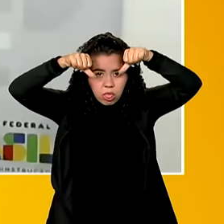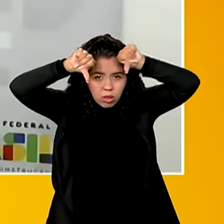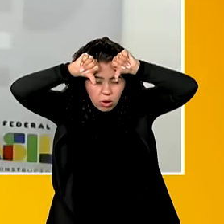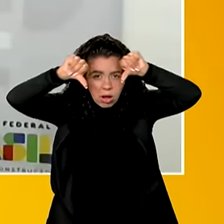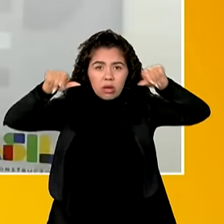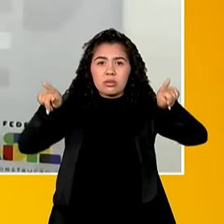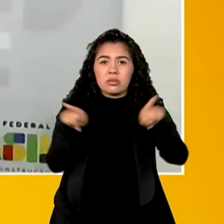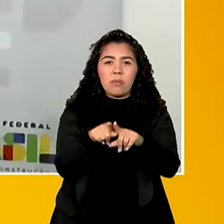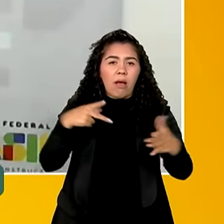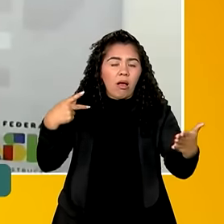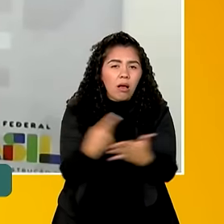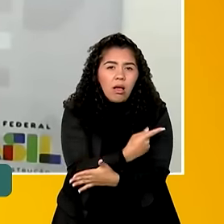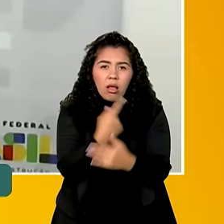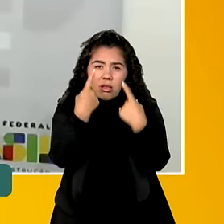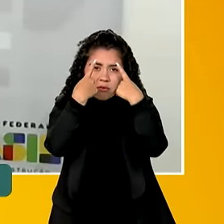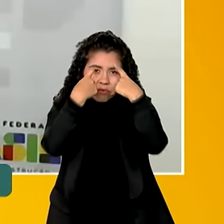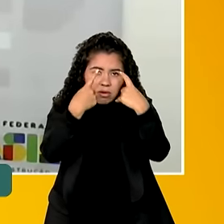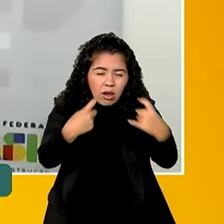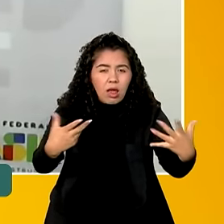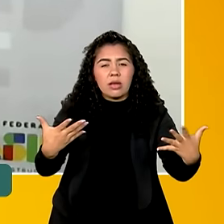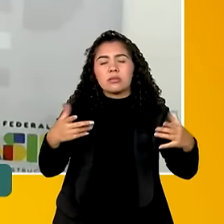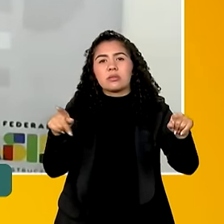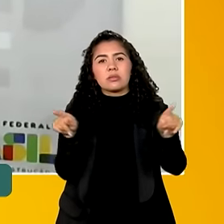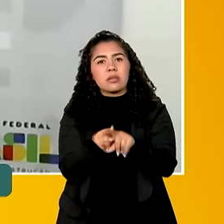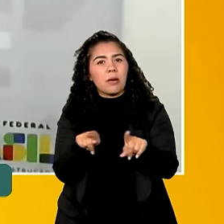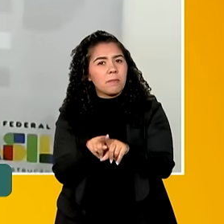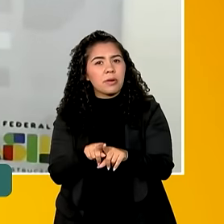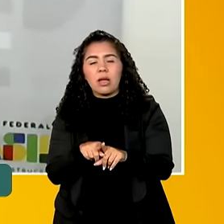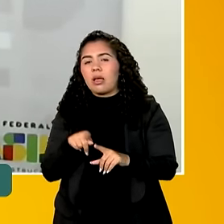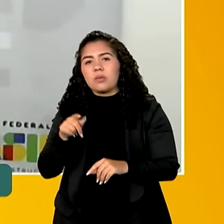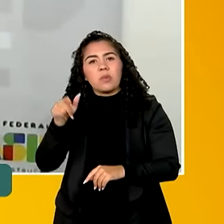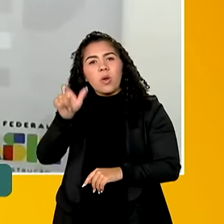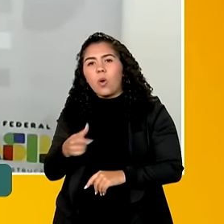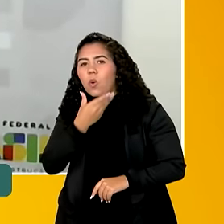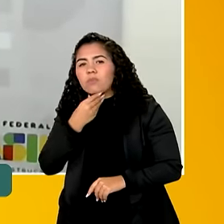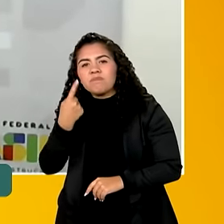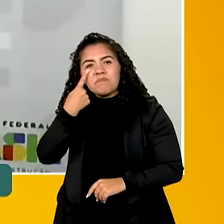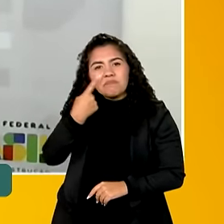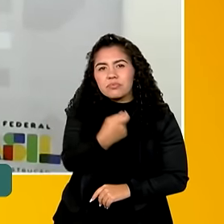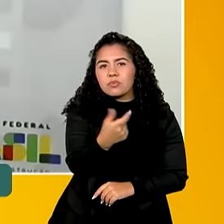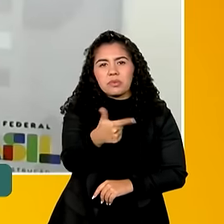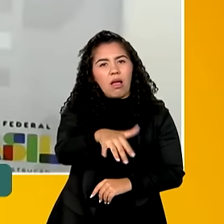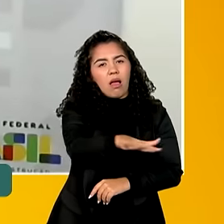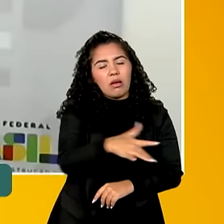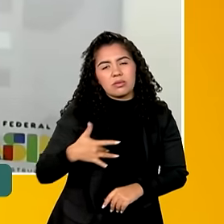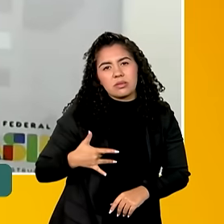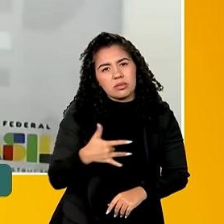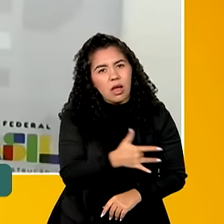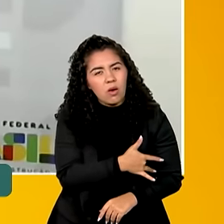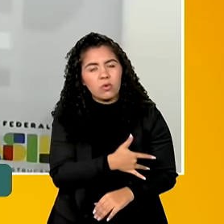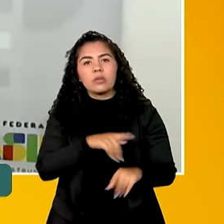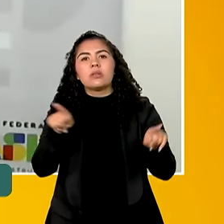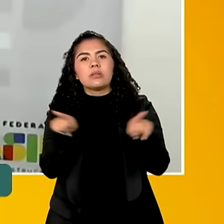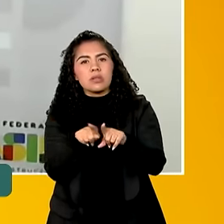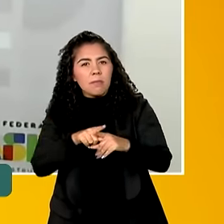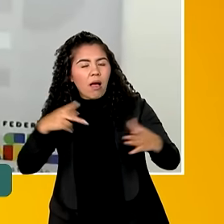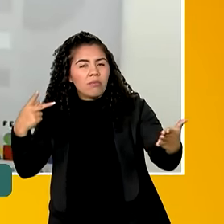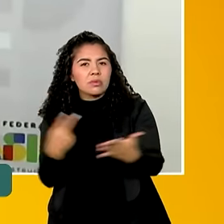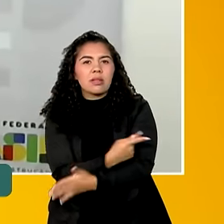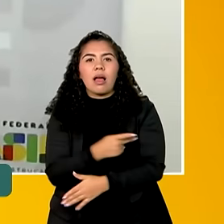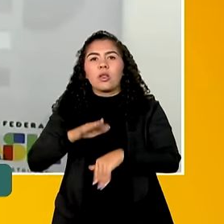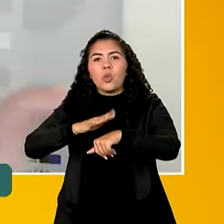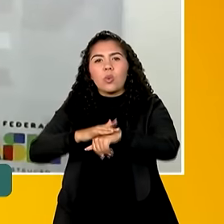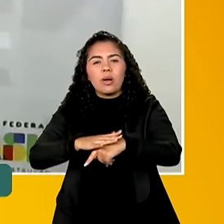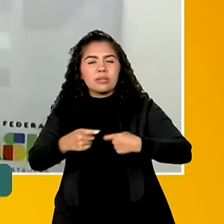em situações de violência, eles buscam menos os serviços de saúde, apresentam maior incidência de ST, se